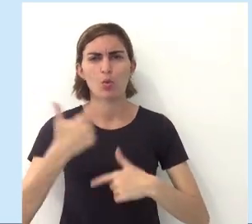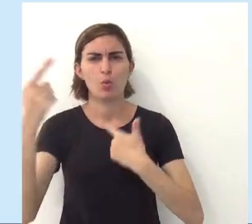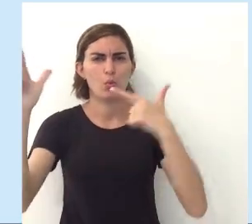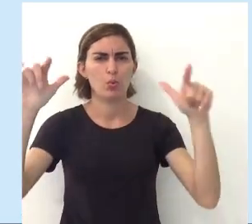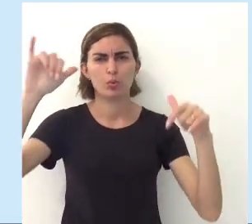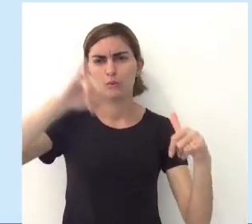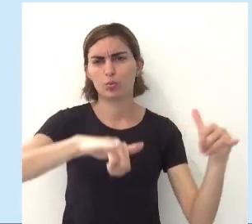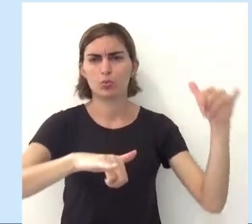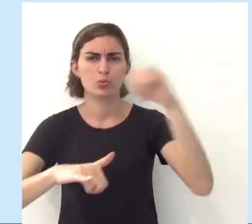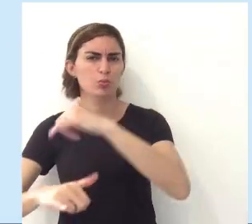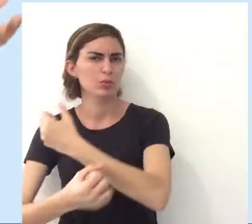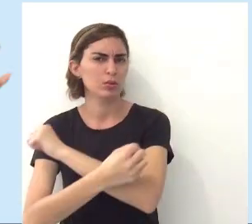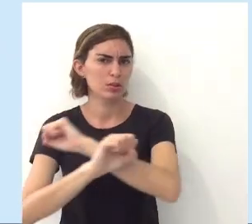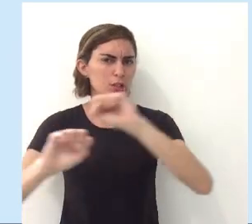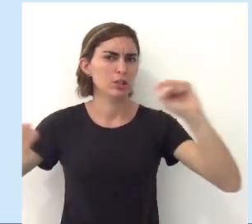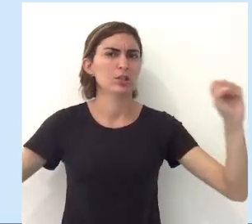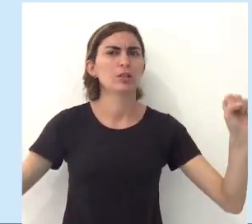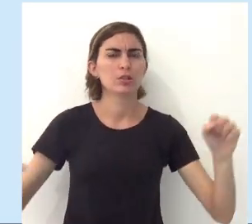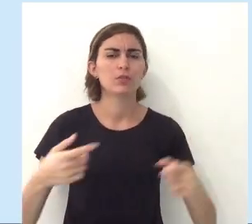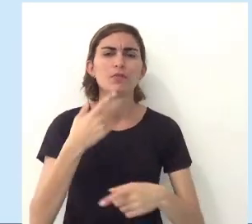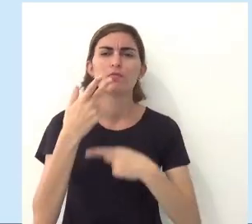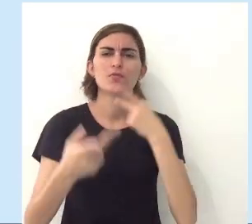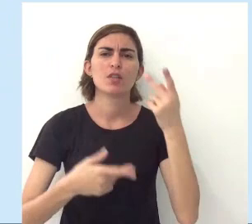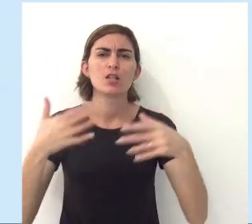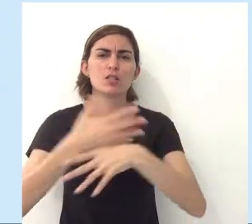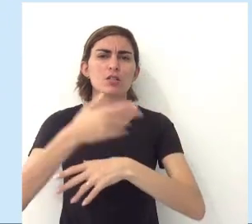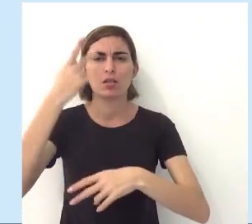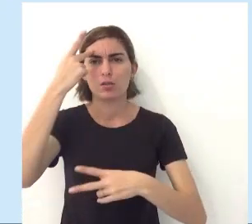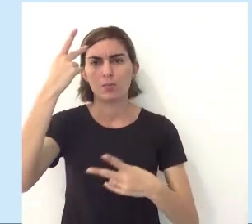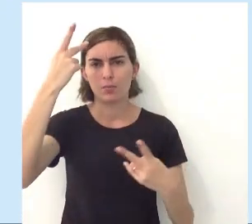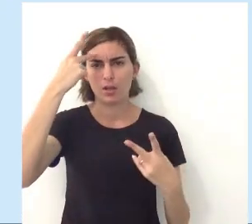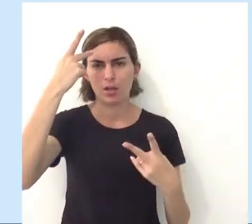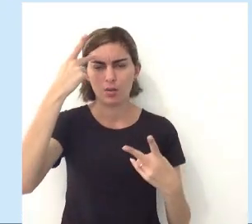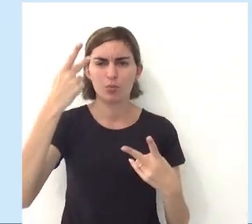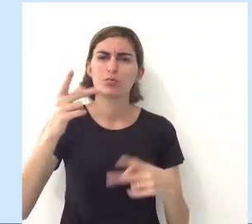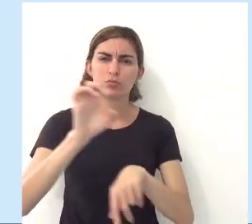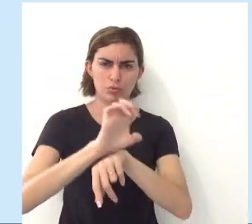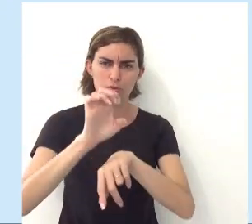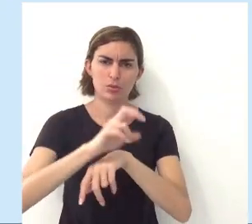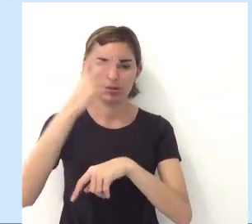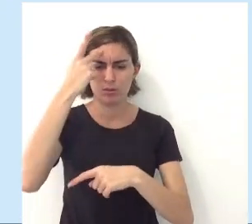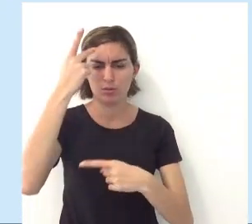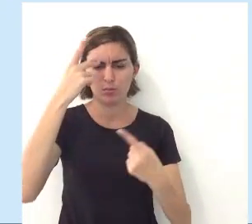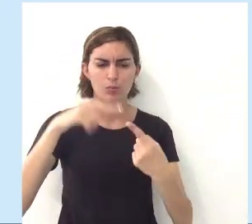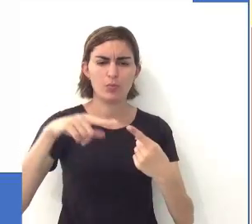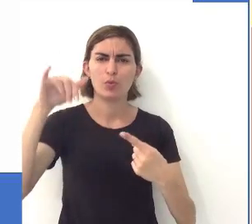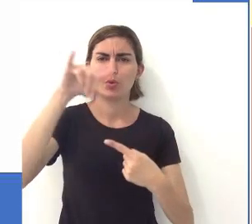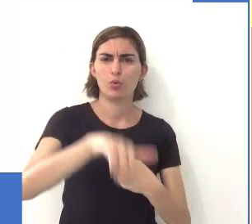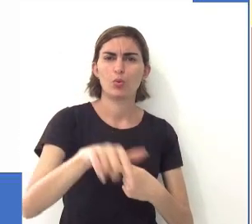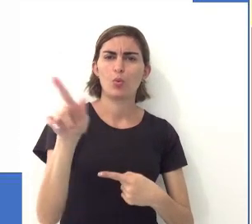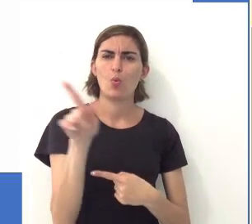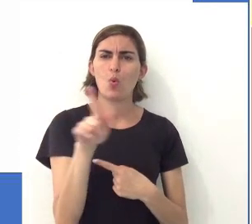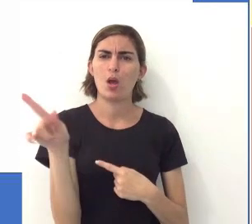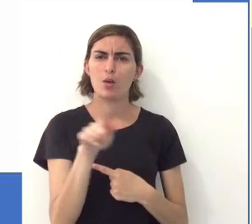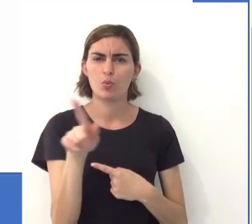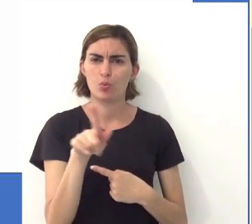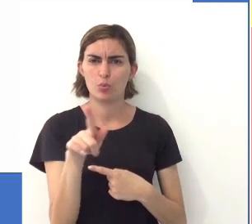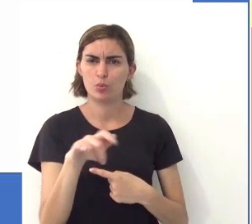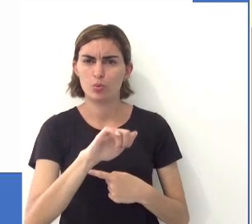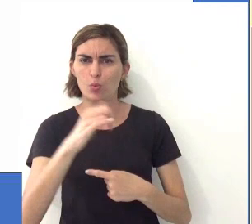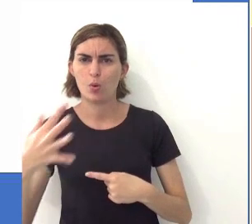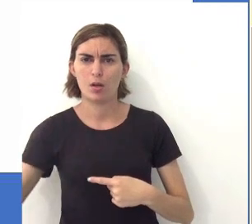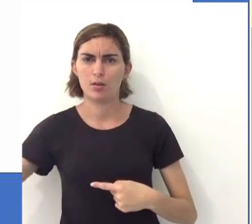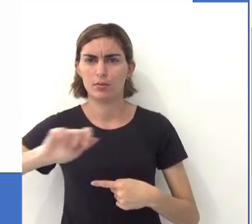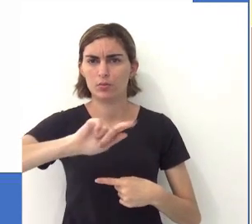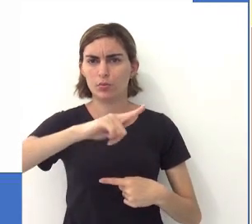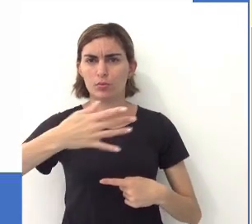existem também outros aeroportos de grande extensão, né? Vamos citar aí a cidade de São Paulo, né? O estado de São Paulo é o aeroporto de Guarulhos, né? Um